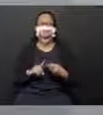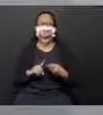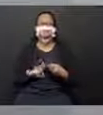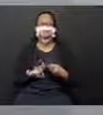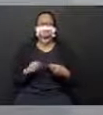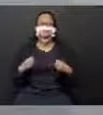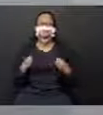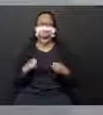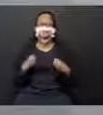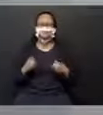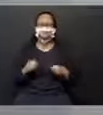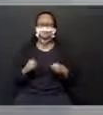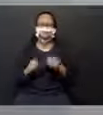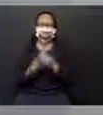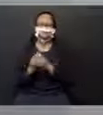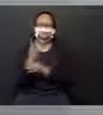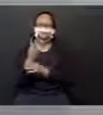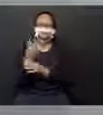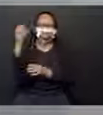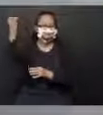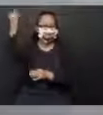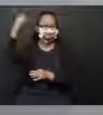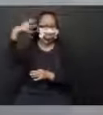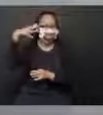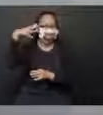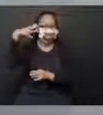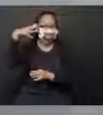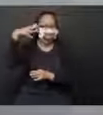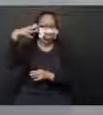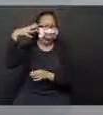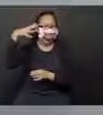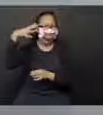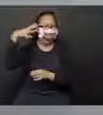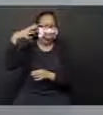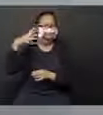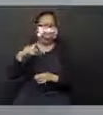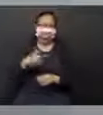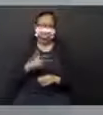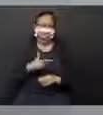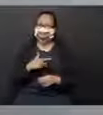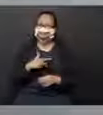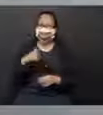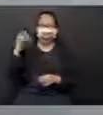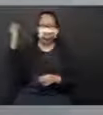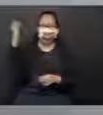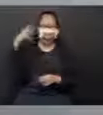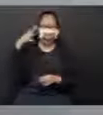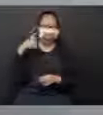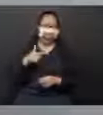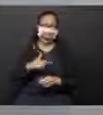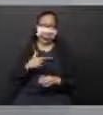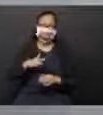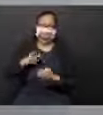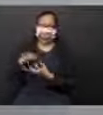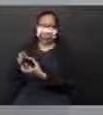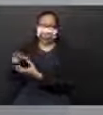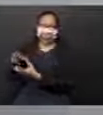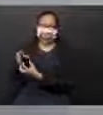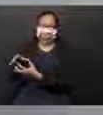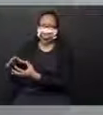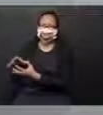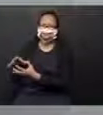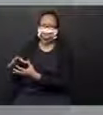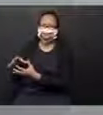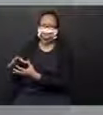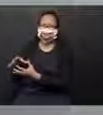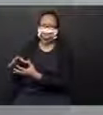precisamos de fonte de luz. Sem fonte de luz, não há como existir a sombra. Mas só a fonte de luz faz a